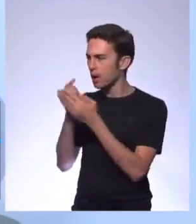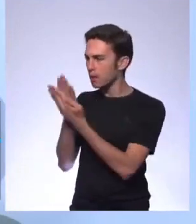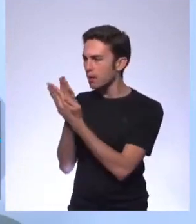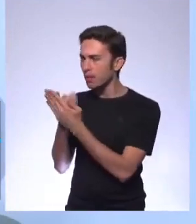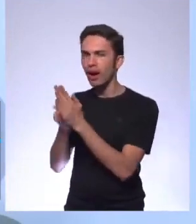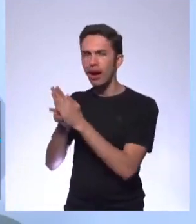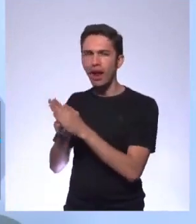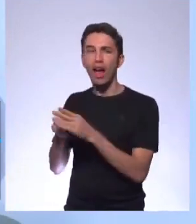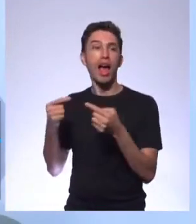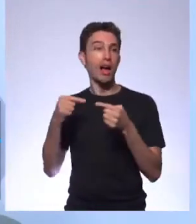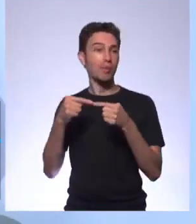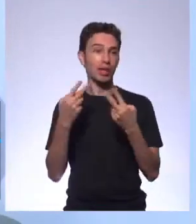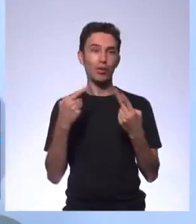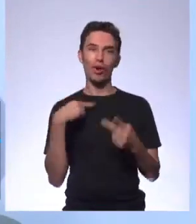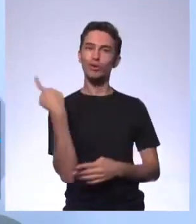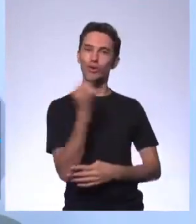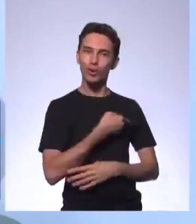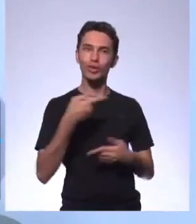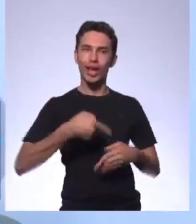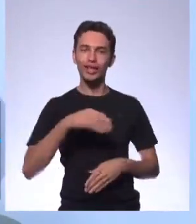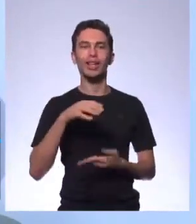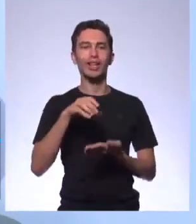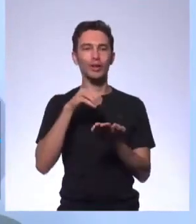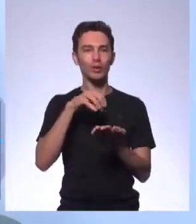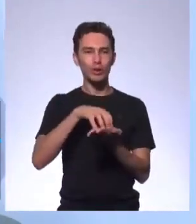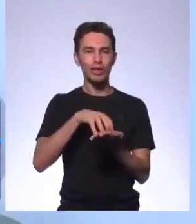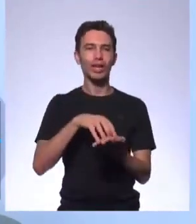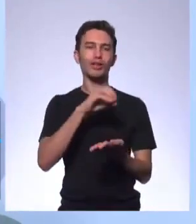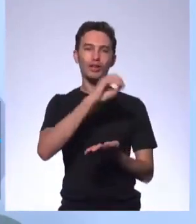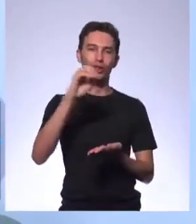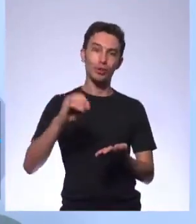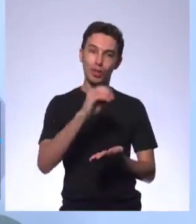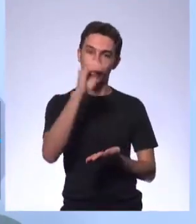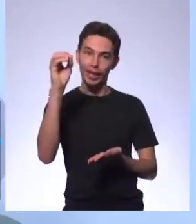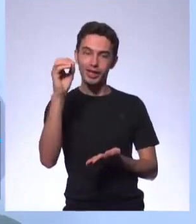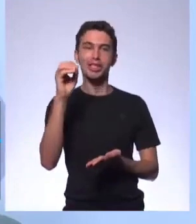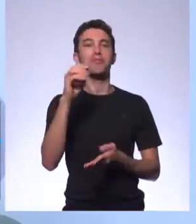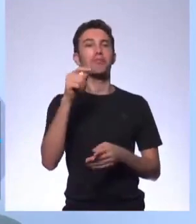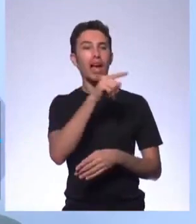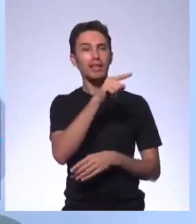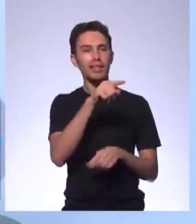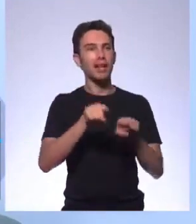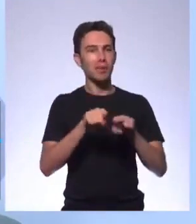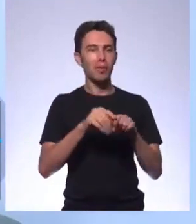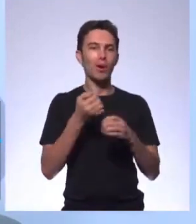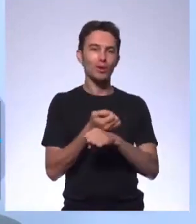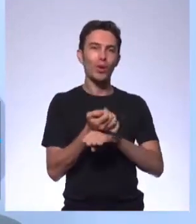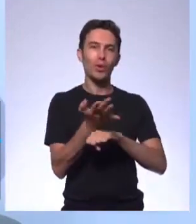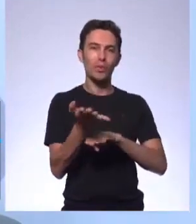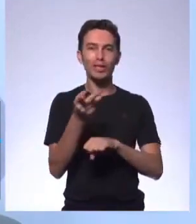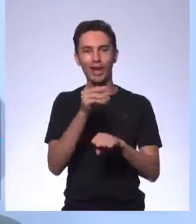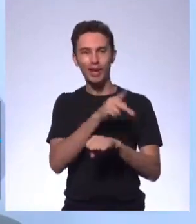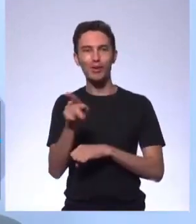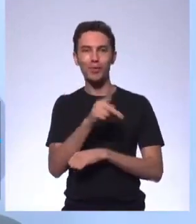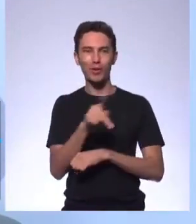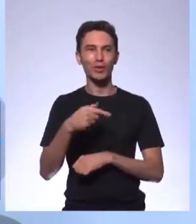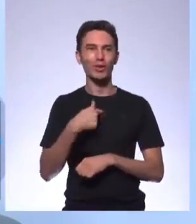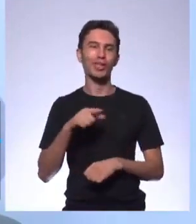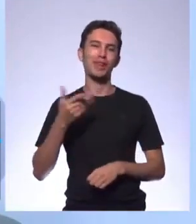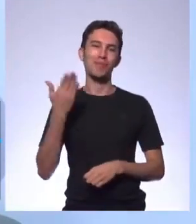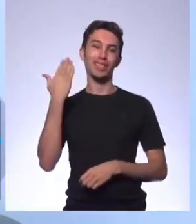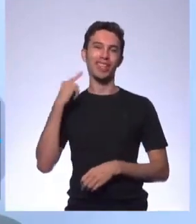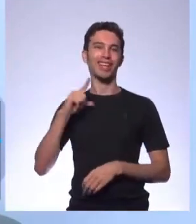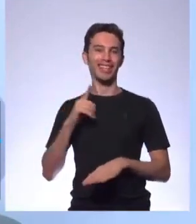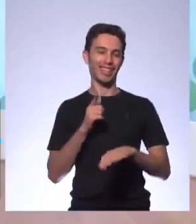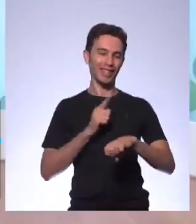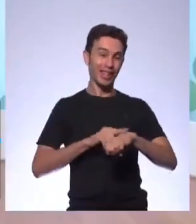A vai preparar uma aula, né? A gente aqui do Centro de Mídias. Eu posso até compartilhar com os professores que hoje eu tenho tempo para preparar aula. Aquela coisa que